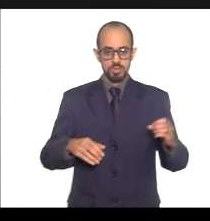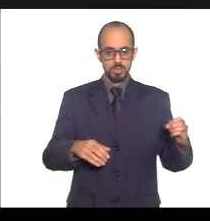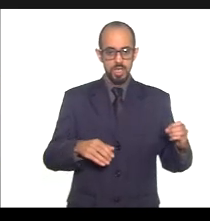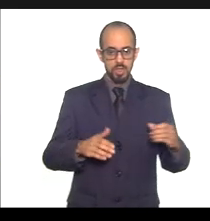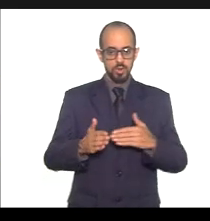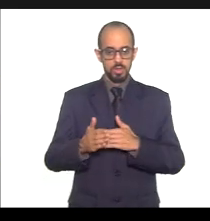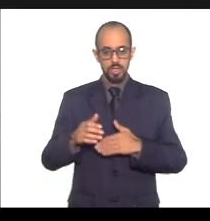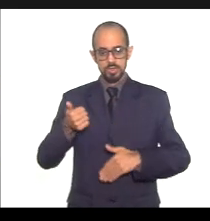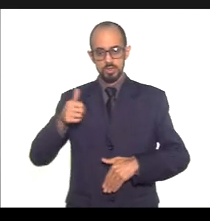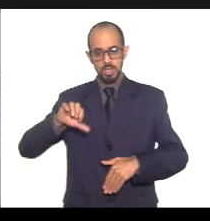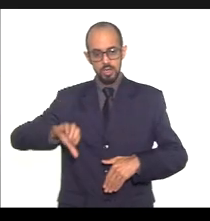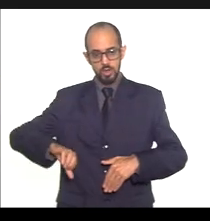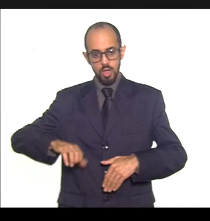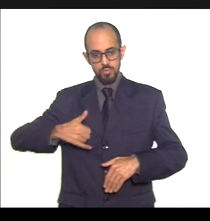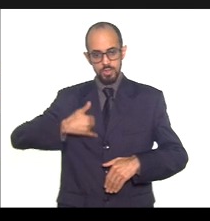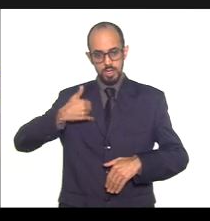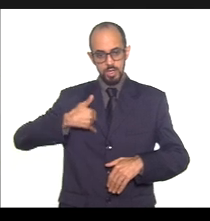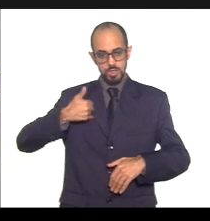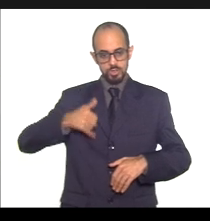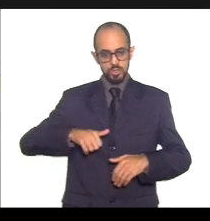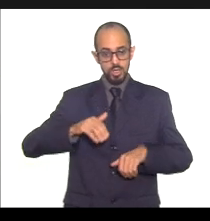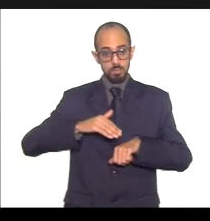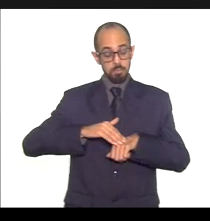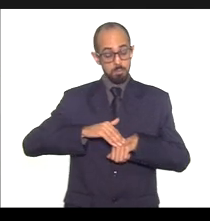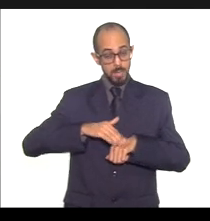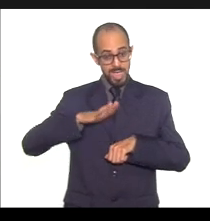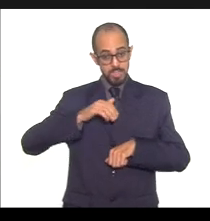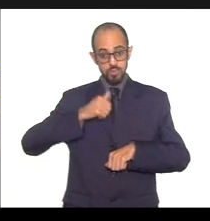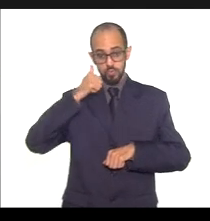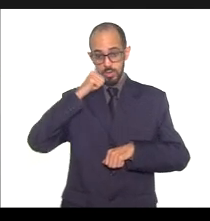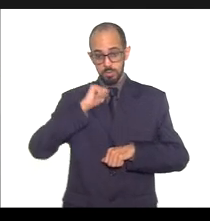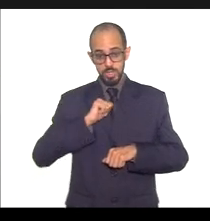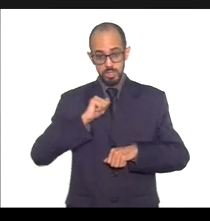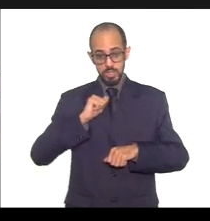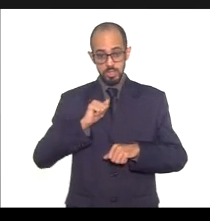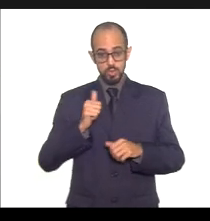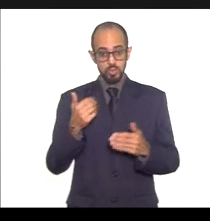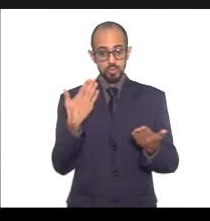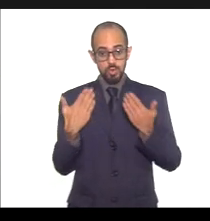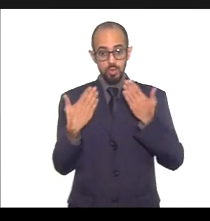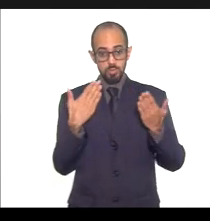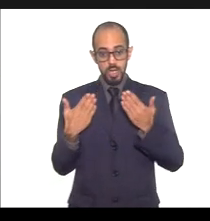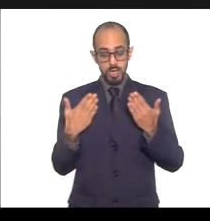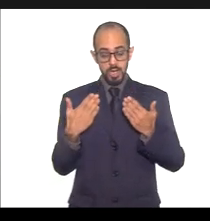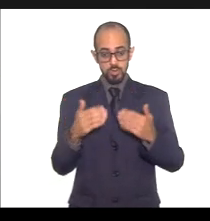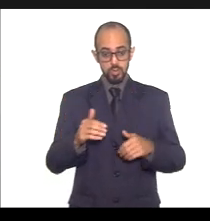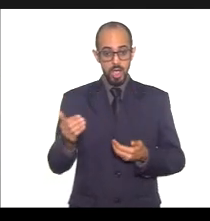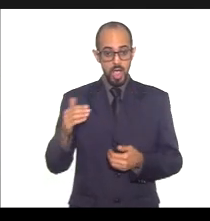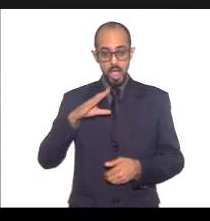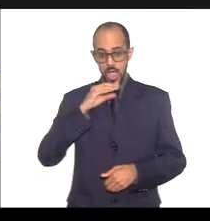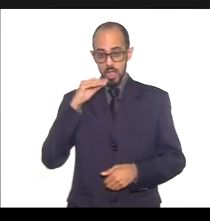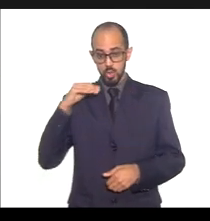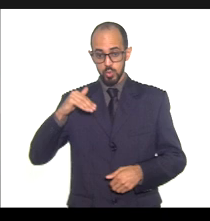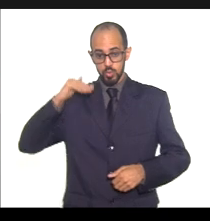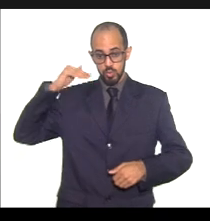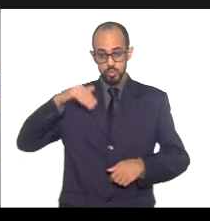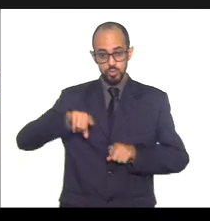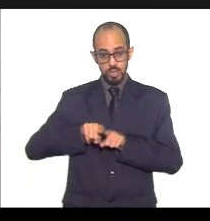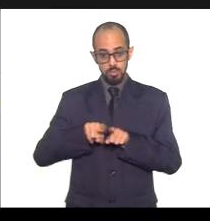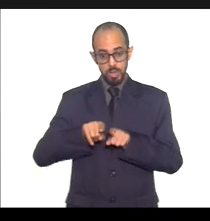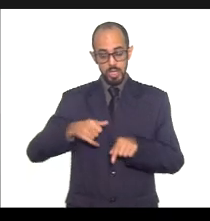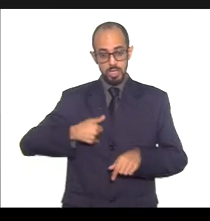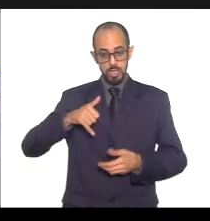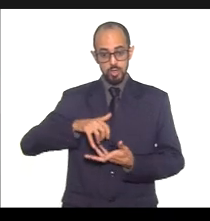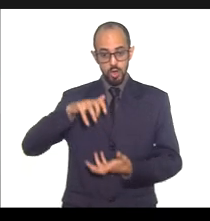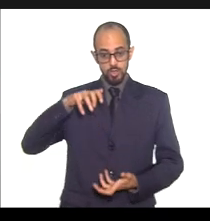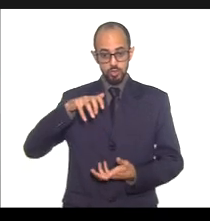anos e crescente predomínio do sexo feminino em todos os demais grupos etários, adultos e idosos, com as mulheres